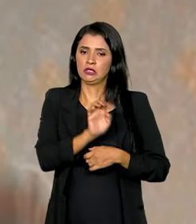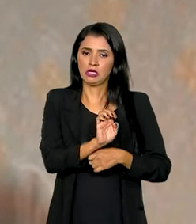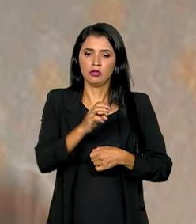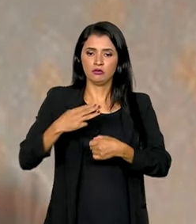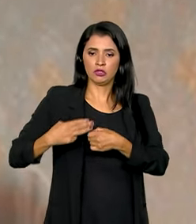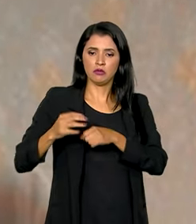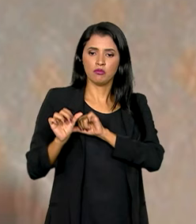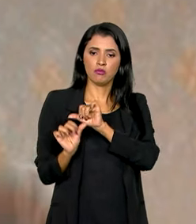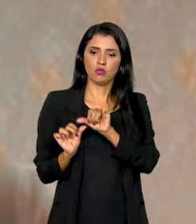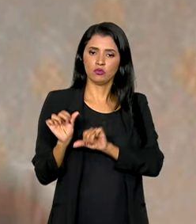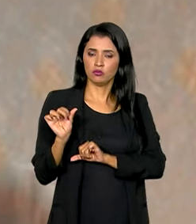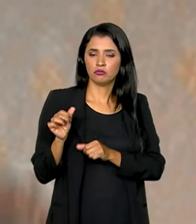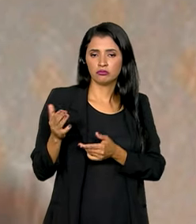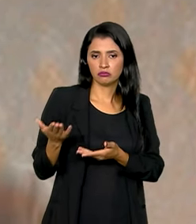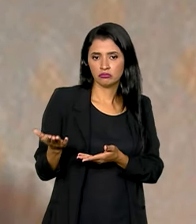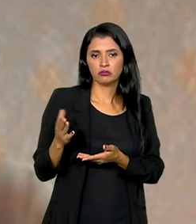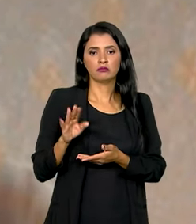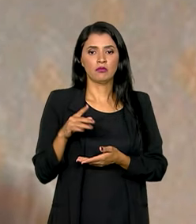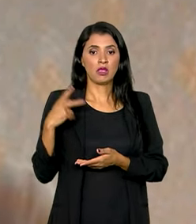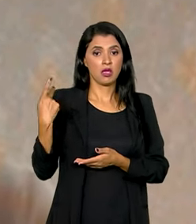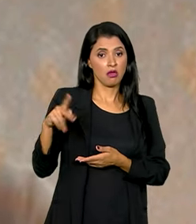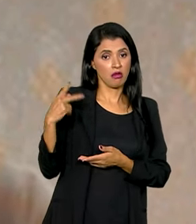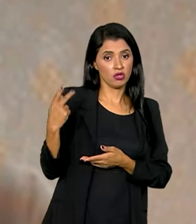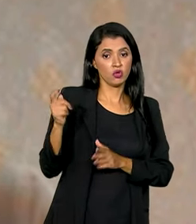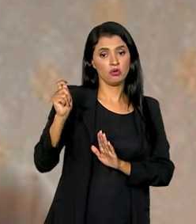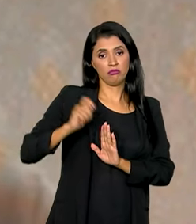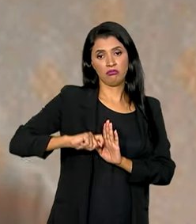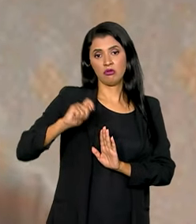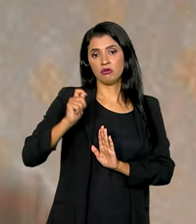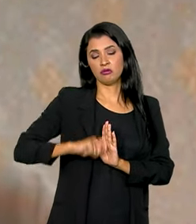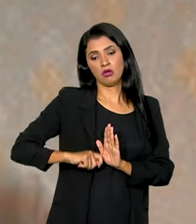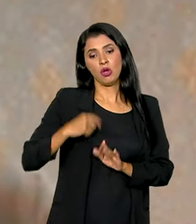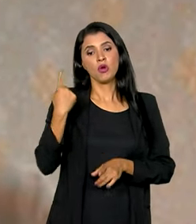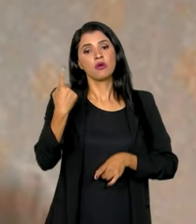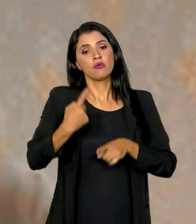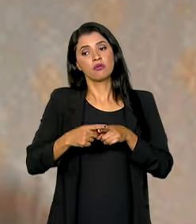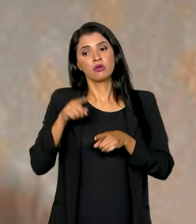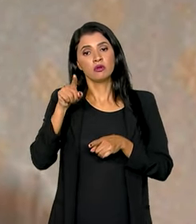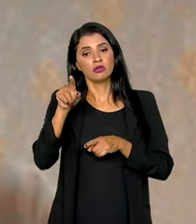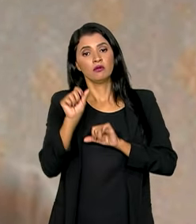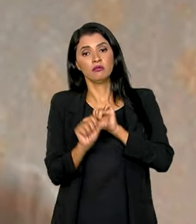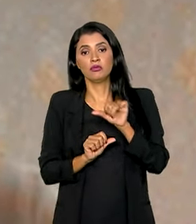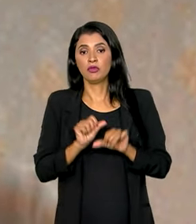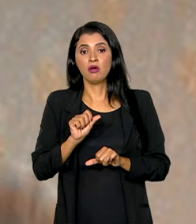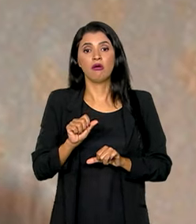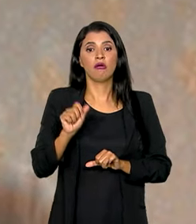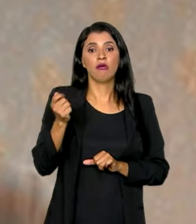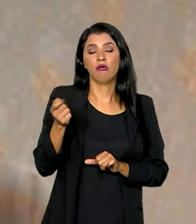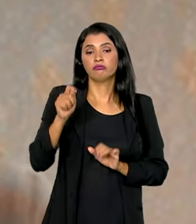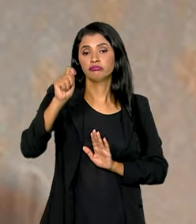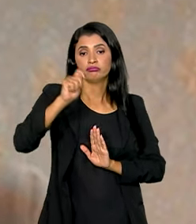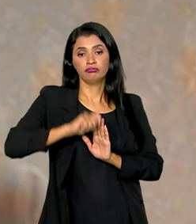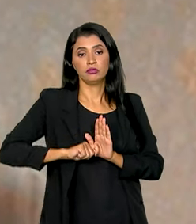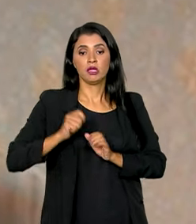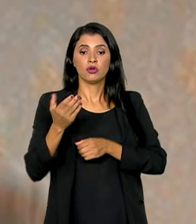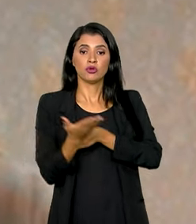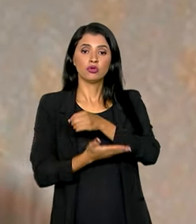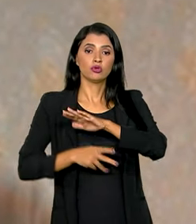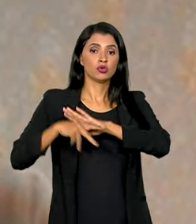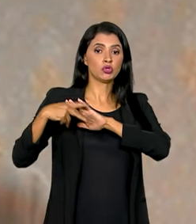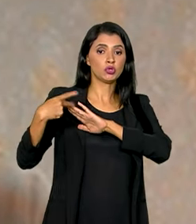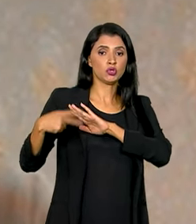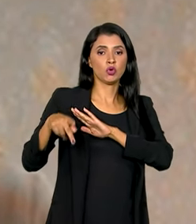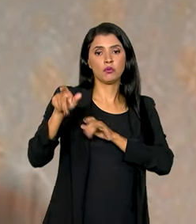alterarem a sua tributação, porque ele só vai alterar a tributação que incide sobre os seus